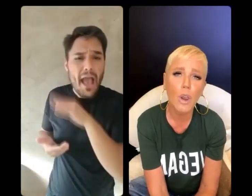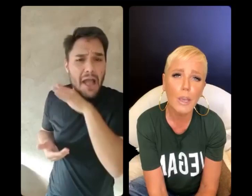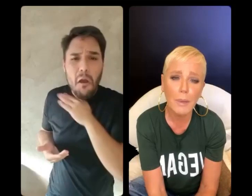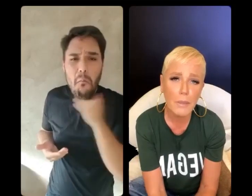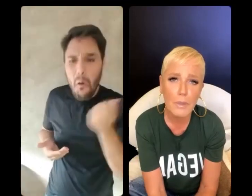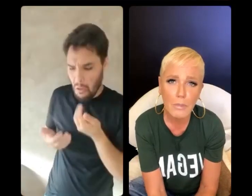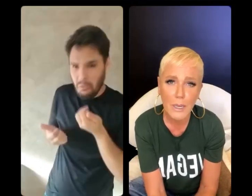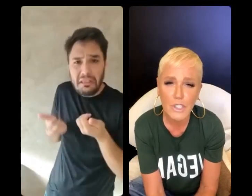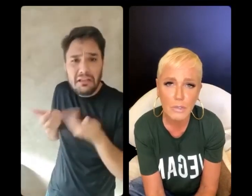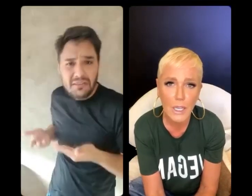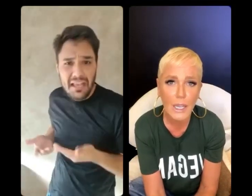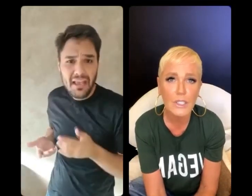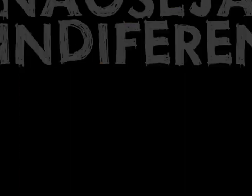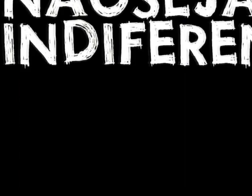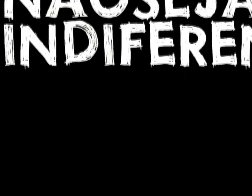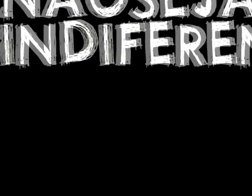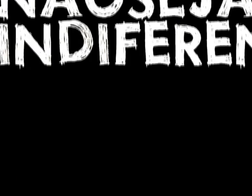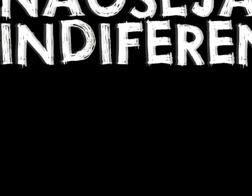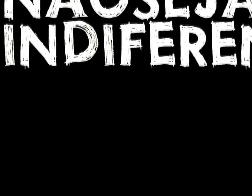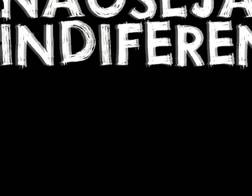não coloque a pandemia no pratinho deles.